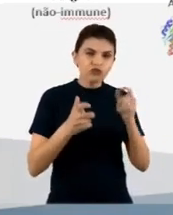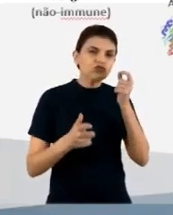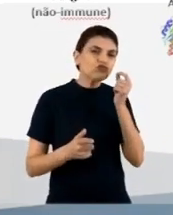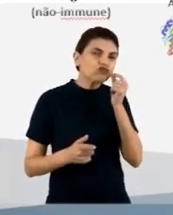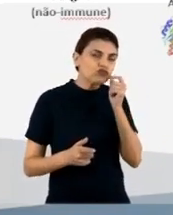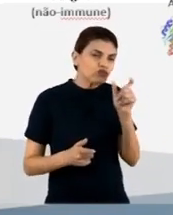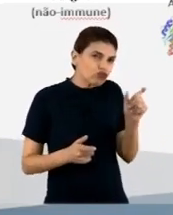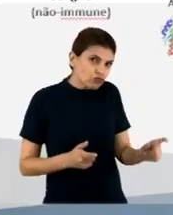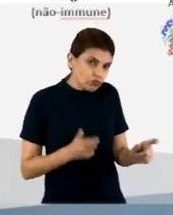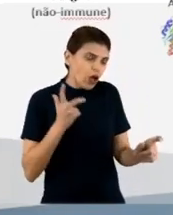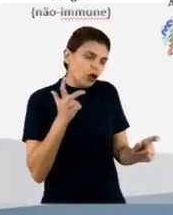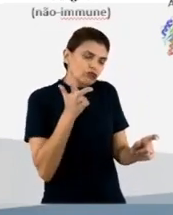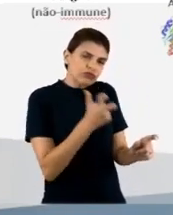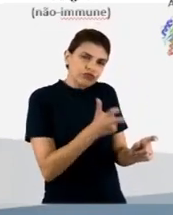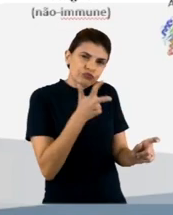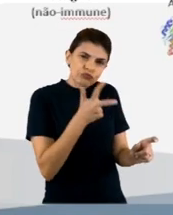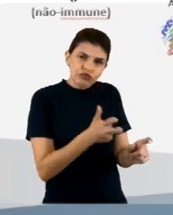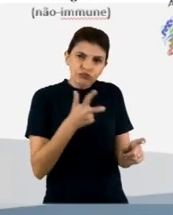fazemos, então,